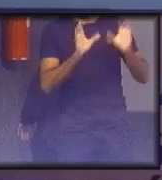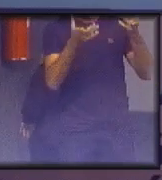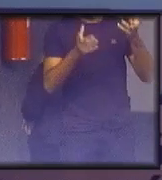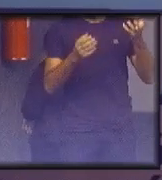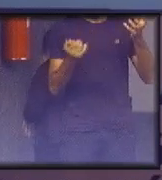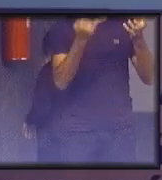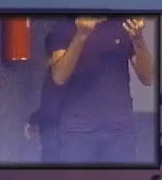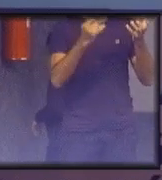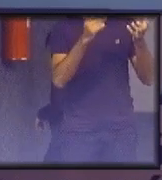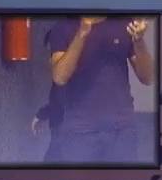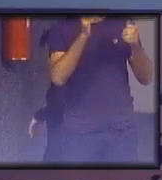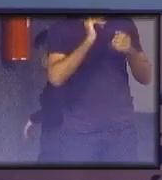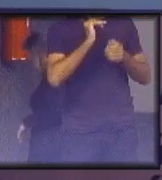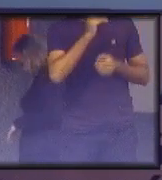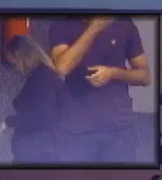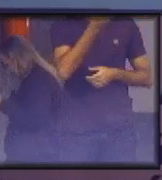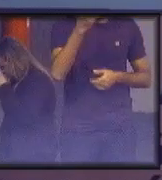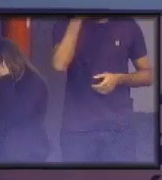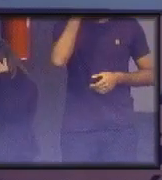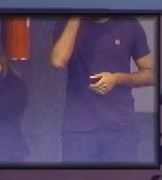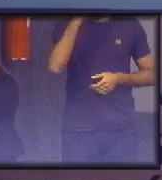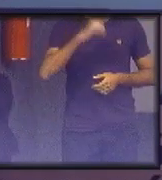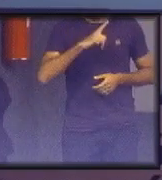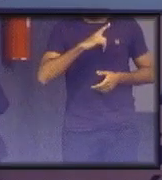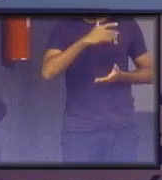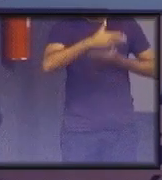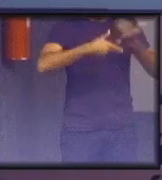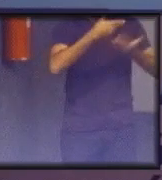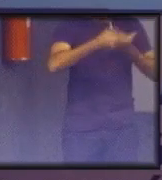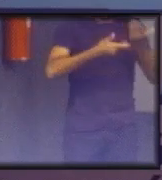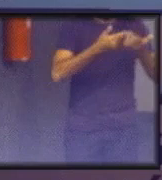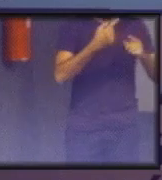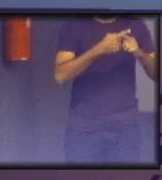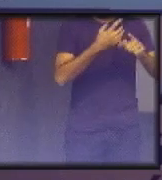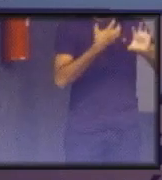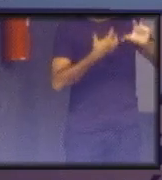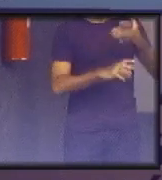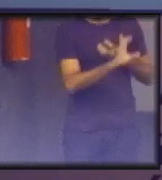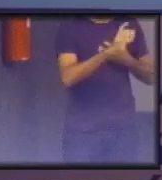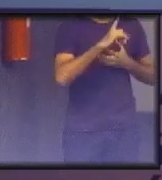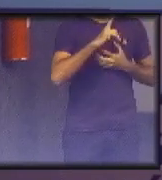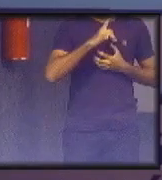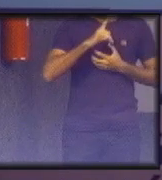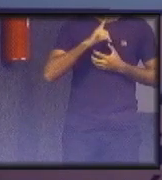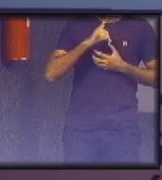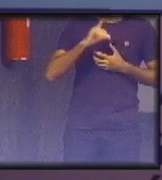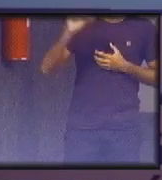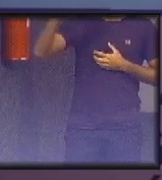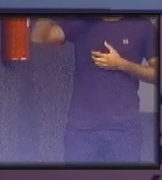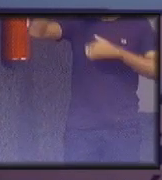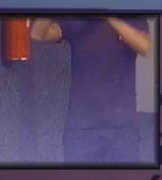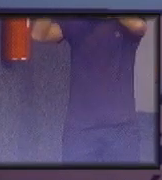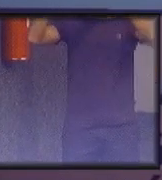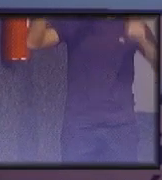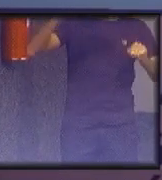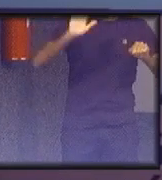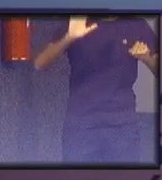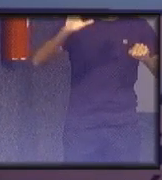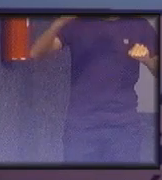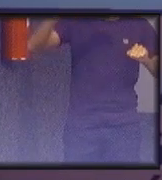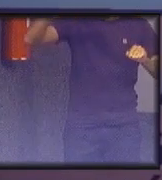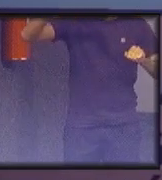pensem também, e a gente faça um trabalho colaborativo, que o ideal não é que seja de cima para baixo, até porque o centro já não tem capacidade de pensar em tudo.